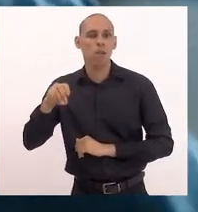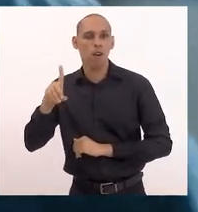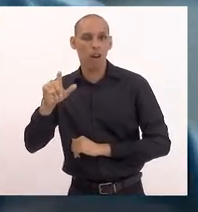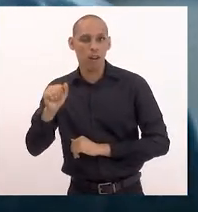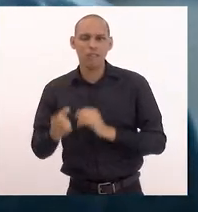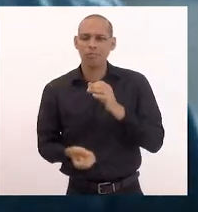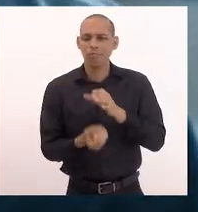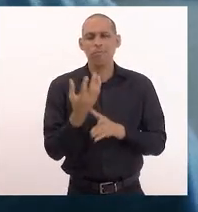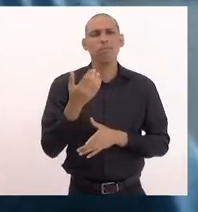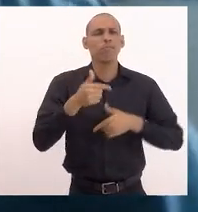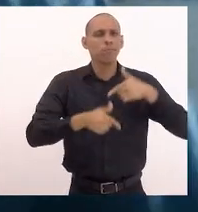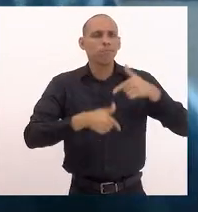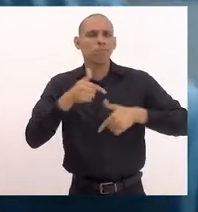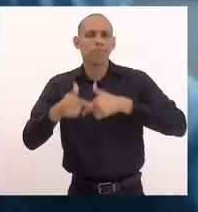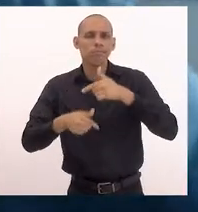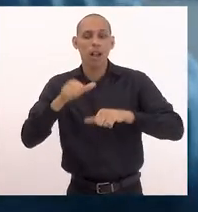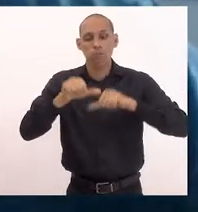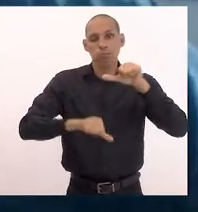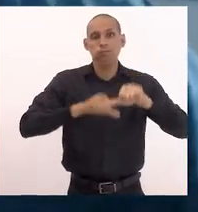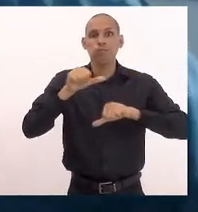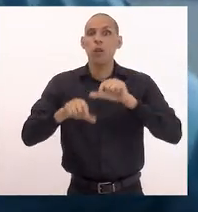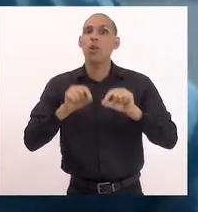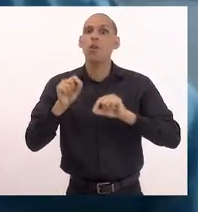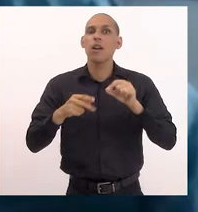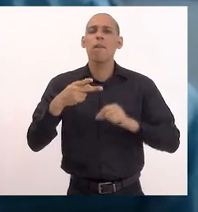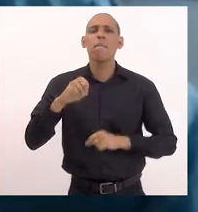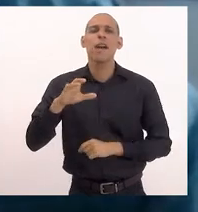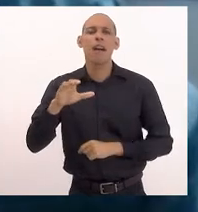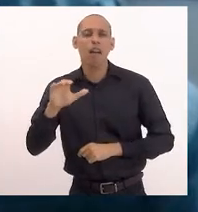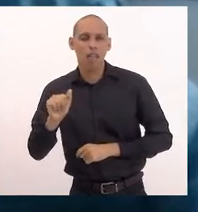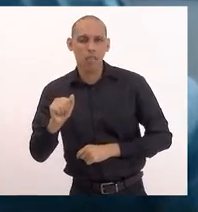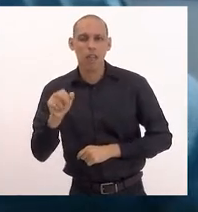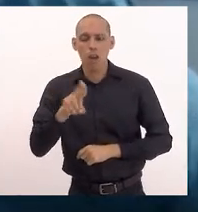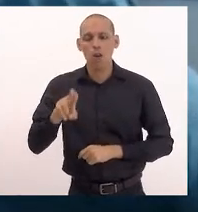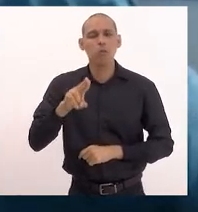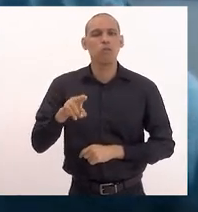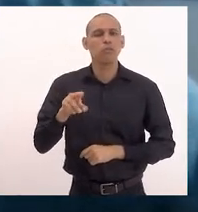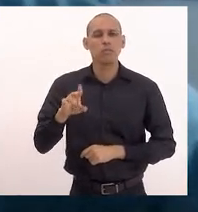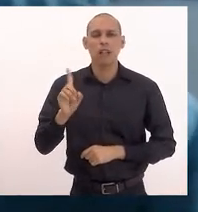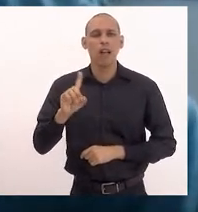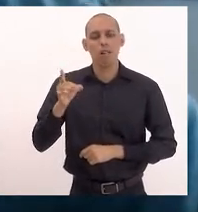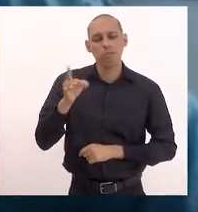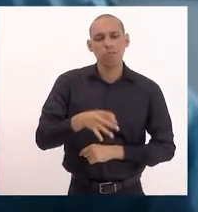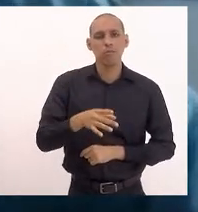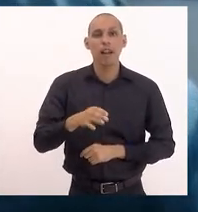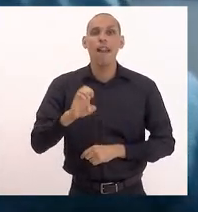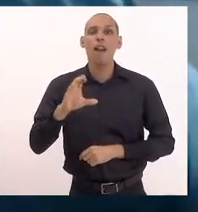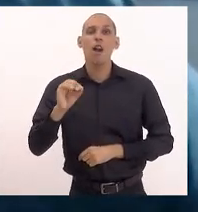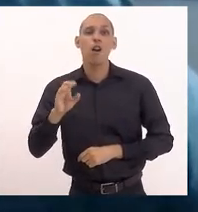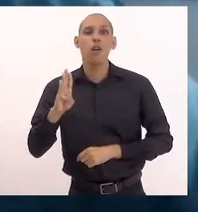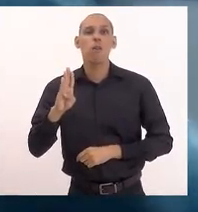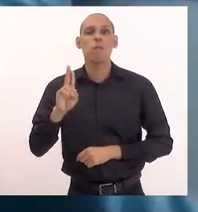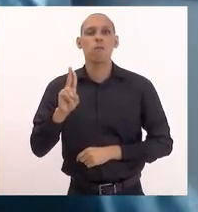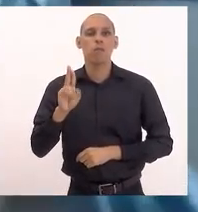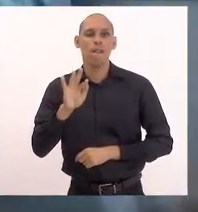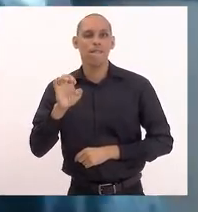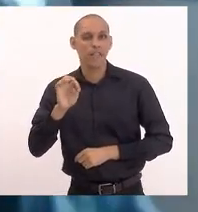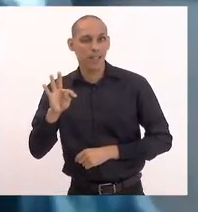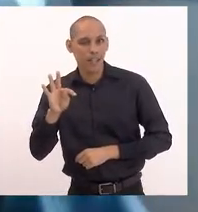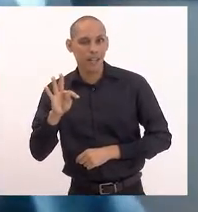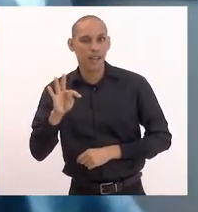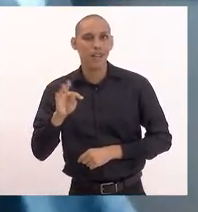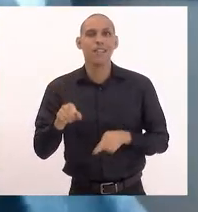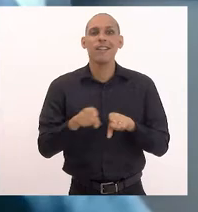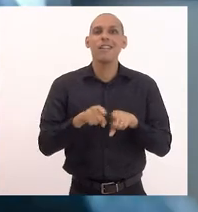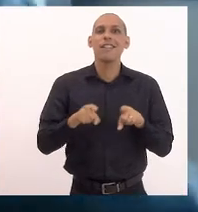fazendo a conversão de peças que não se usa mais, Eco Buffet, jardineiro comunitário, tudo